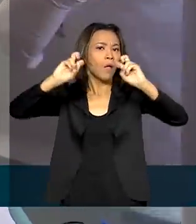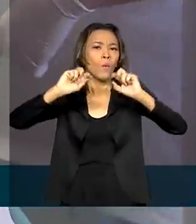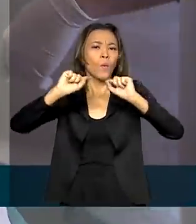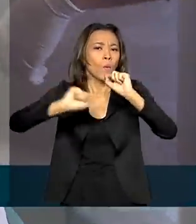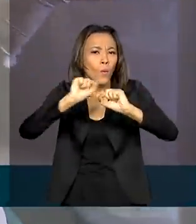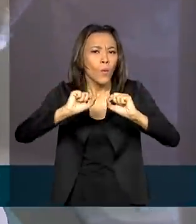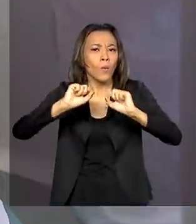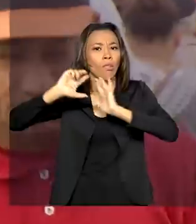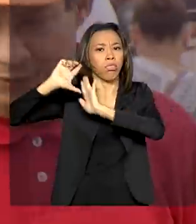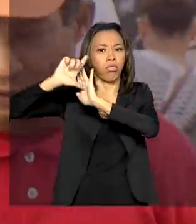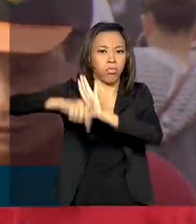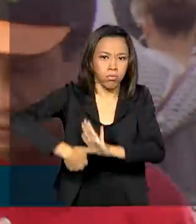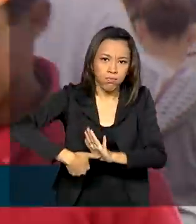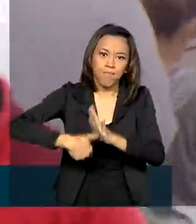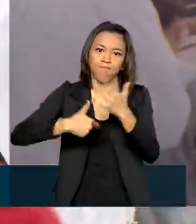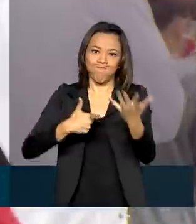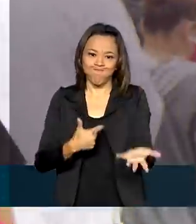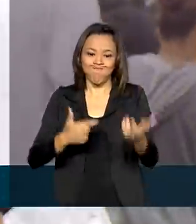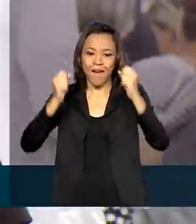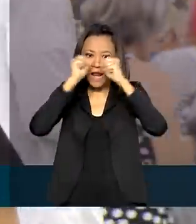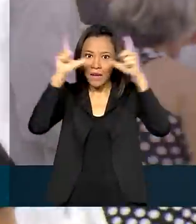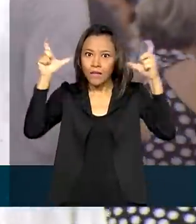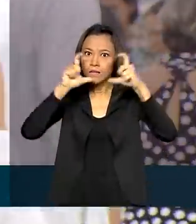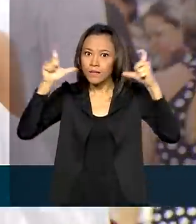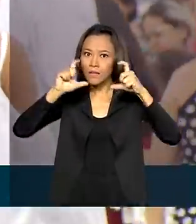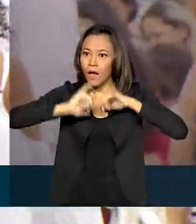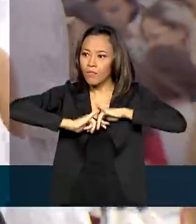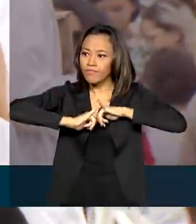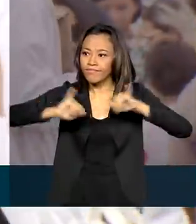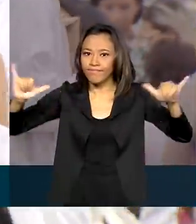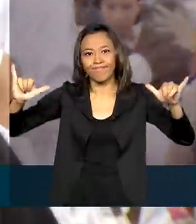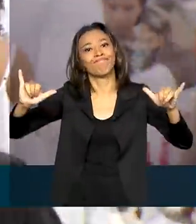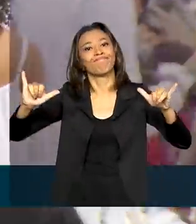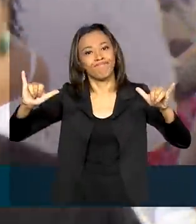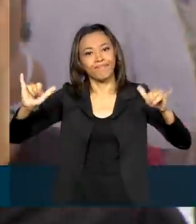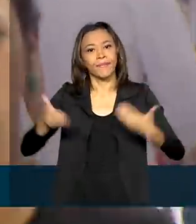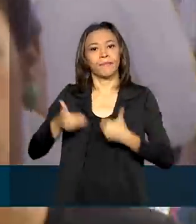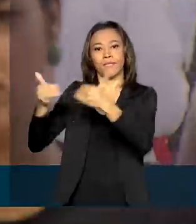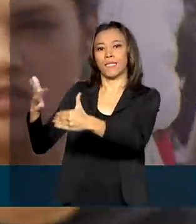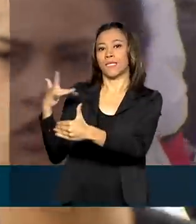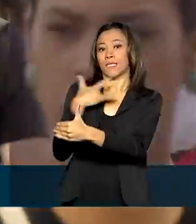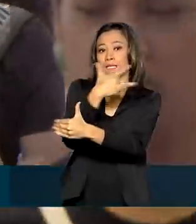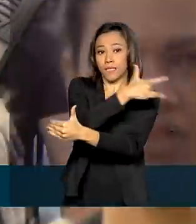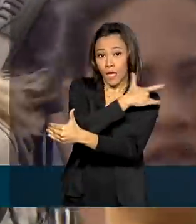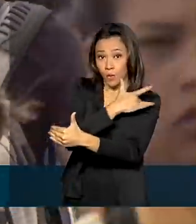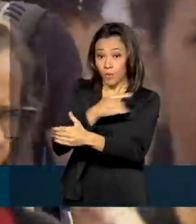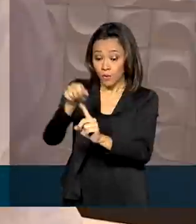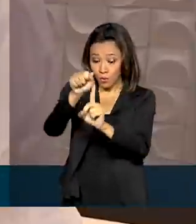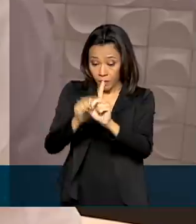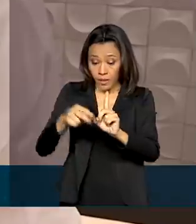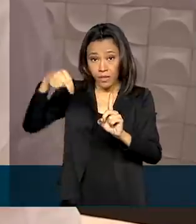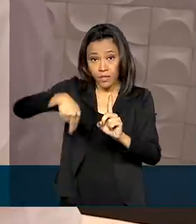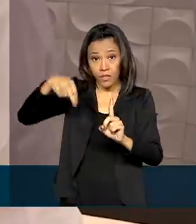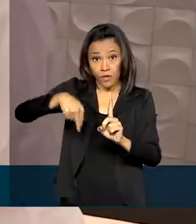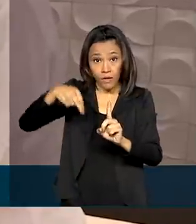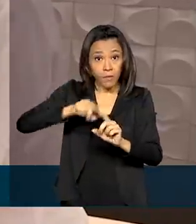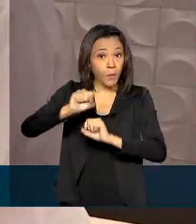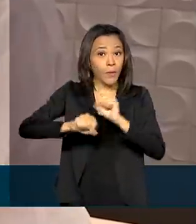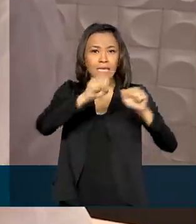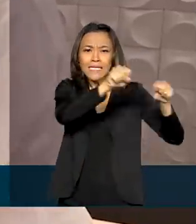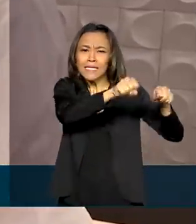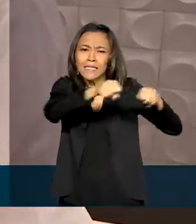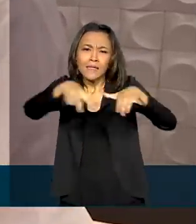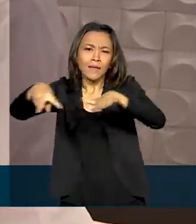de forma tardia. Para alertar a população, o Ministério da Saúde promove em novembro a Semana